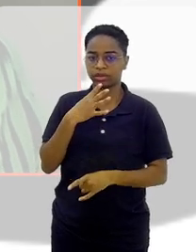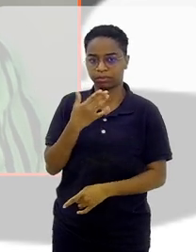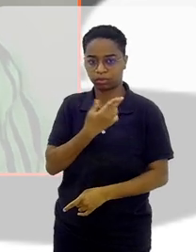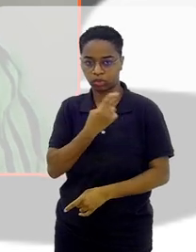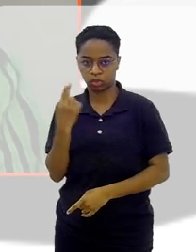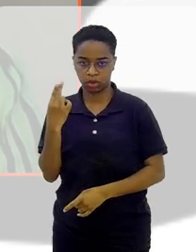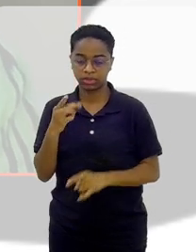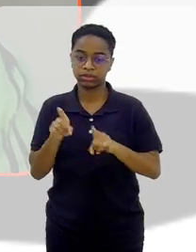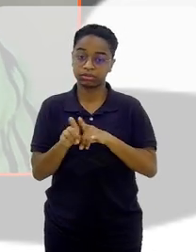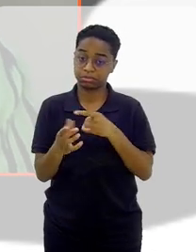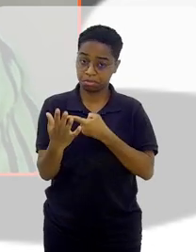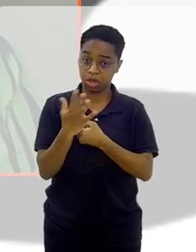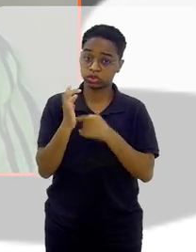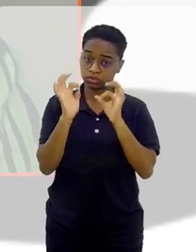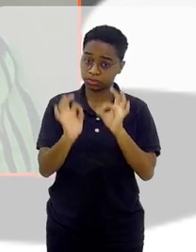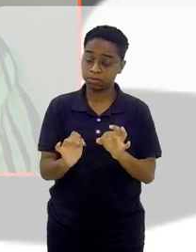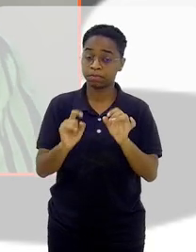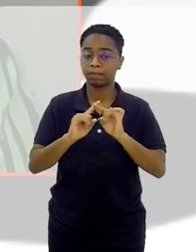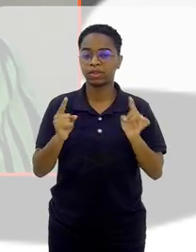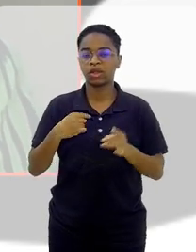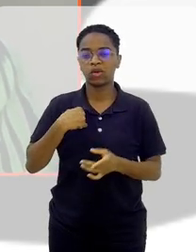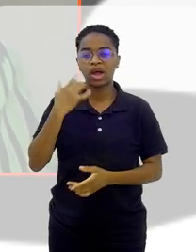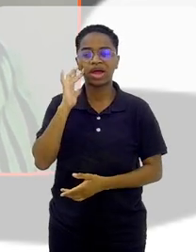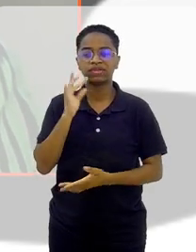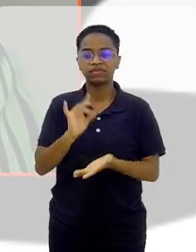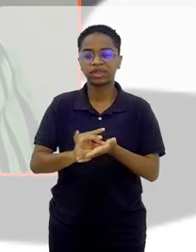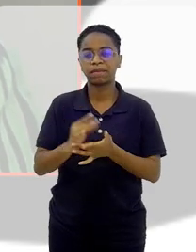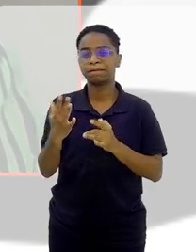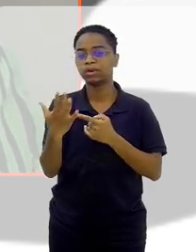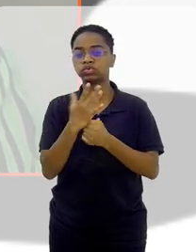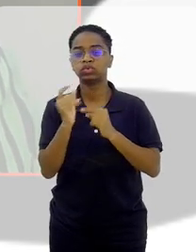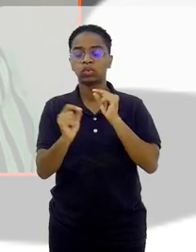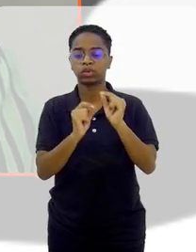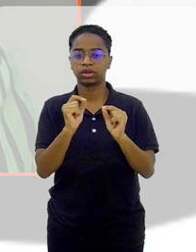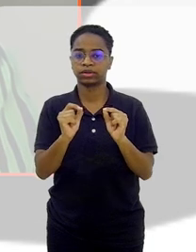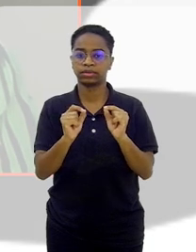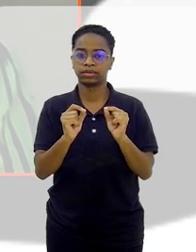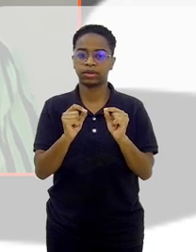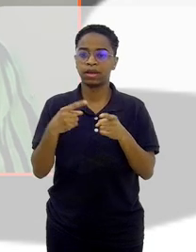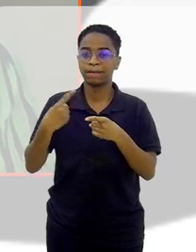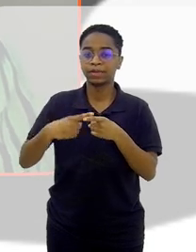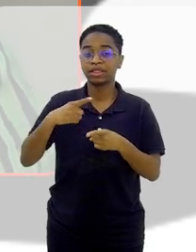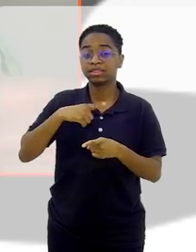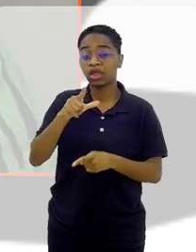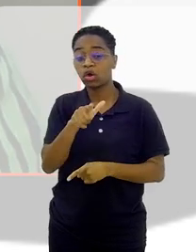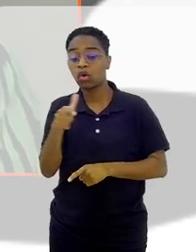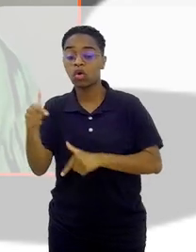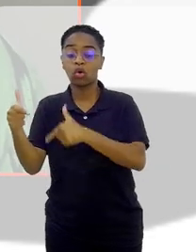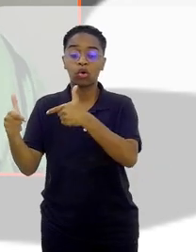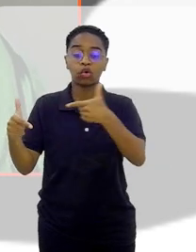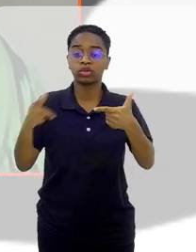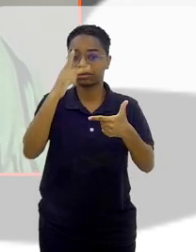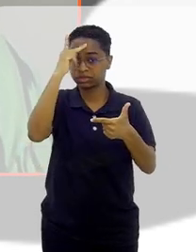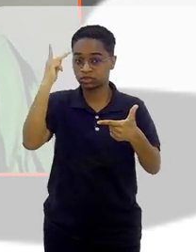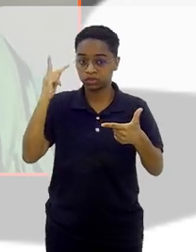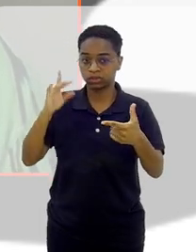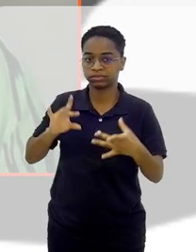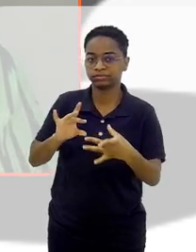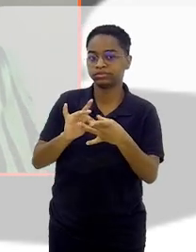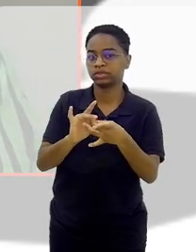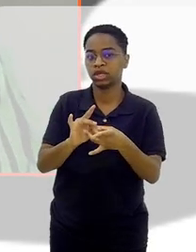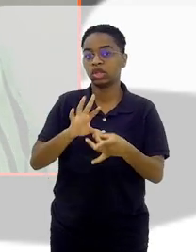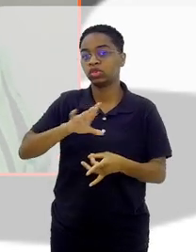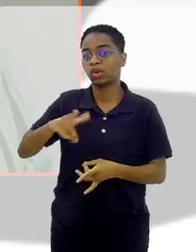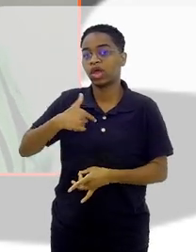Isso me ajudou muito, mas acho que me ajudou também o fato de ter outras pessoas juntas. Não